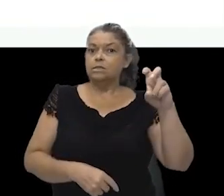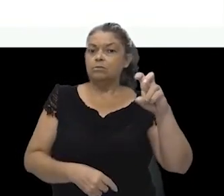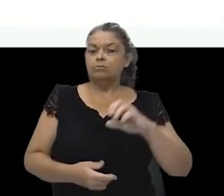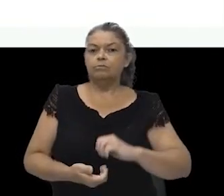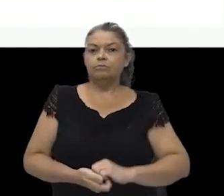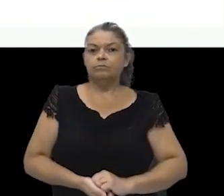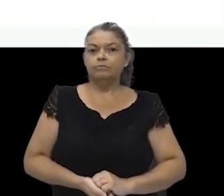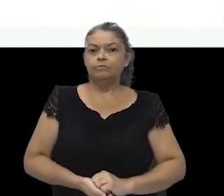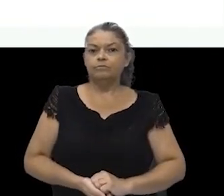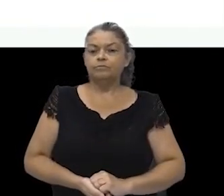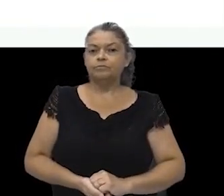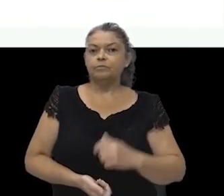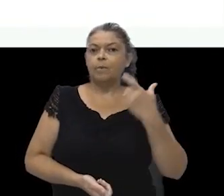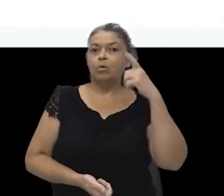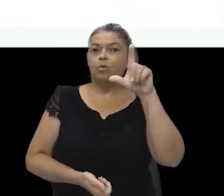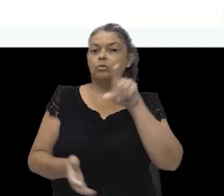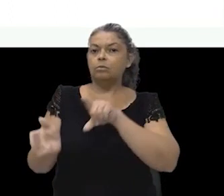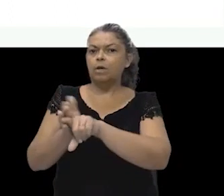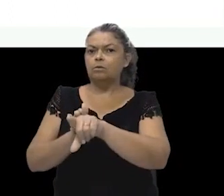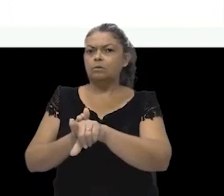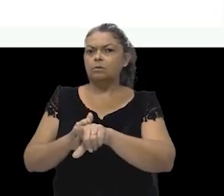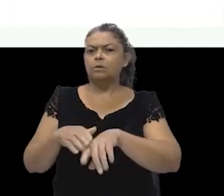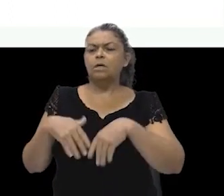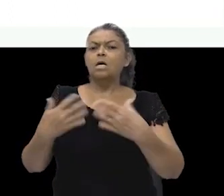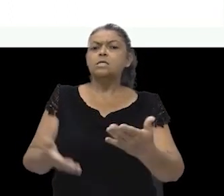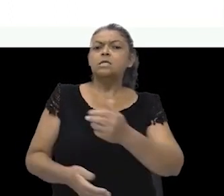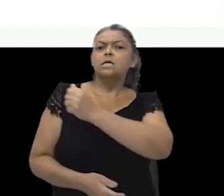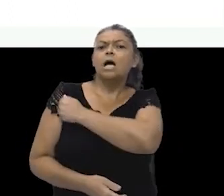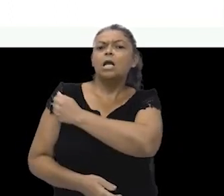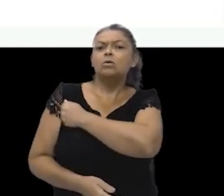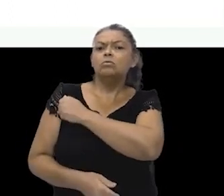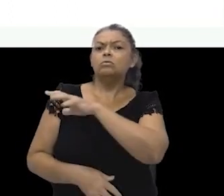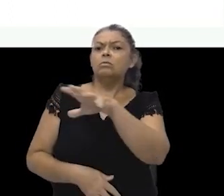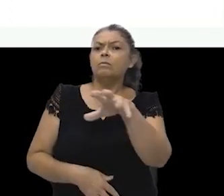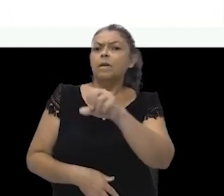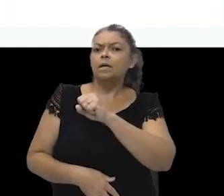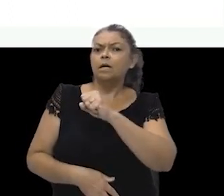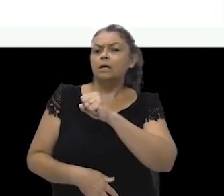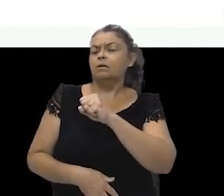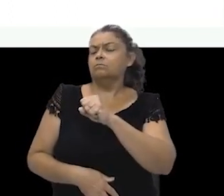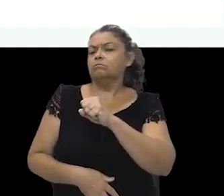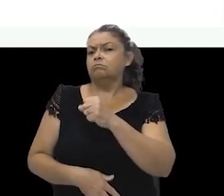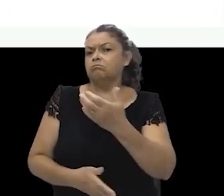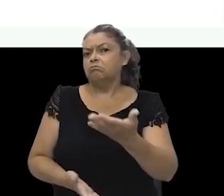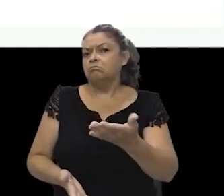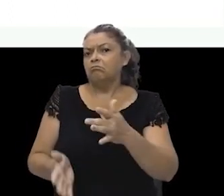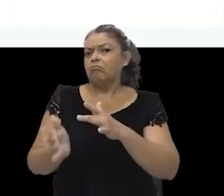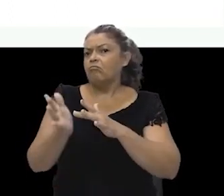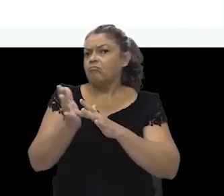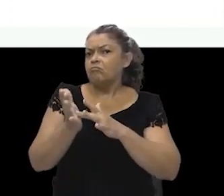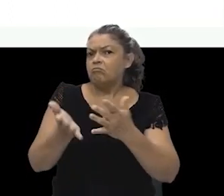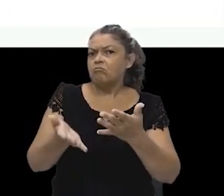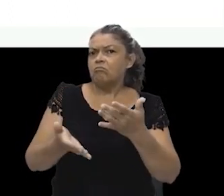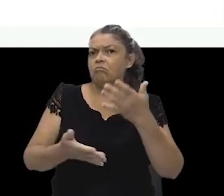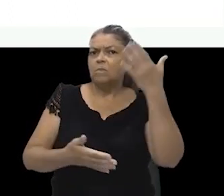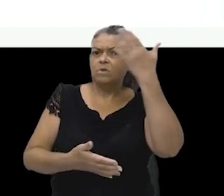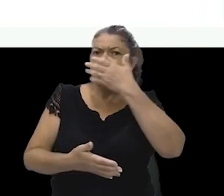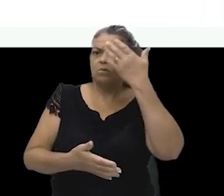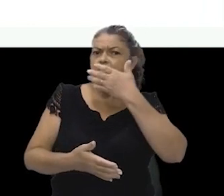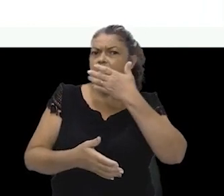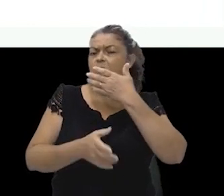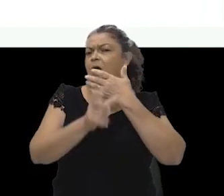A próxima pergunta é, se Márcia pegar ao acaso, sem olhar, uma dessas fichas,